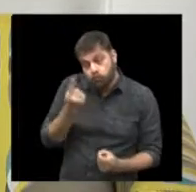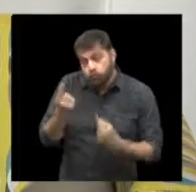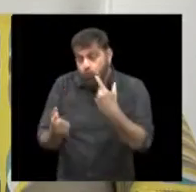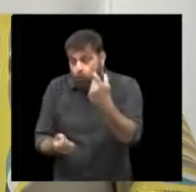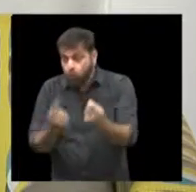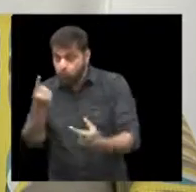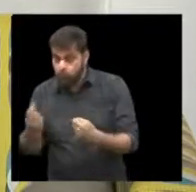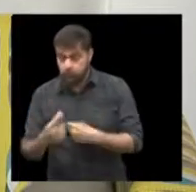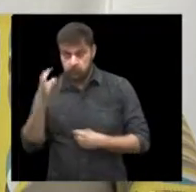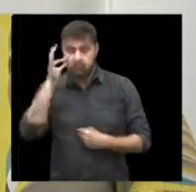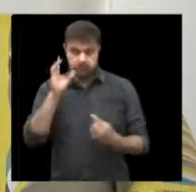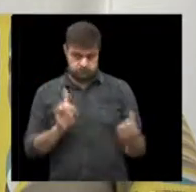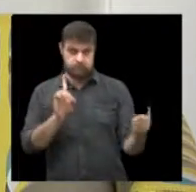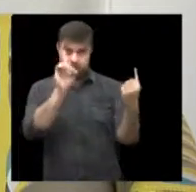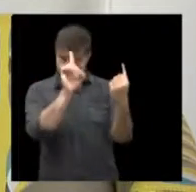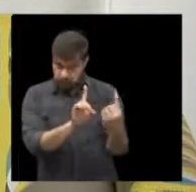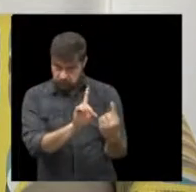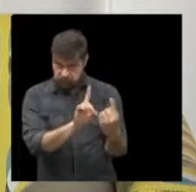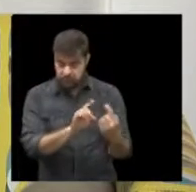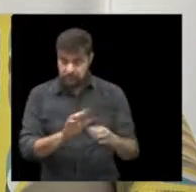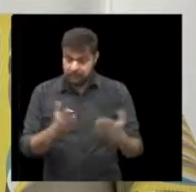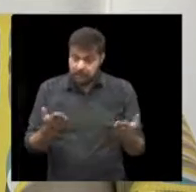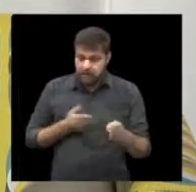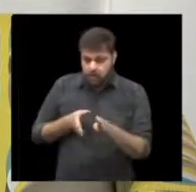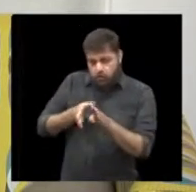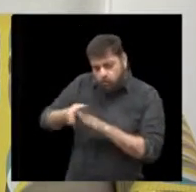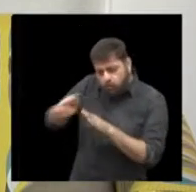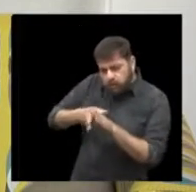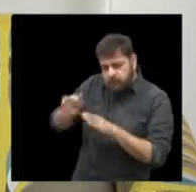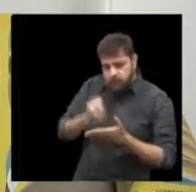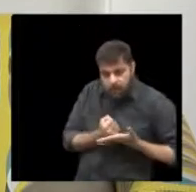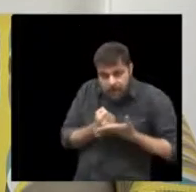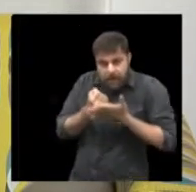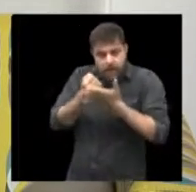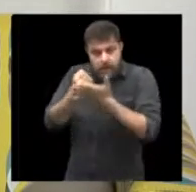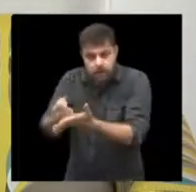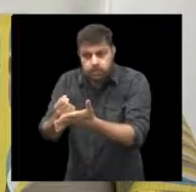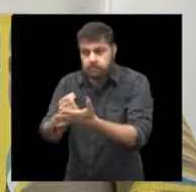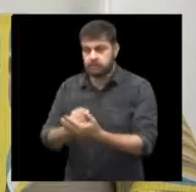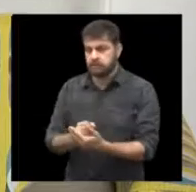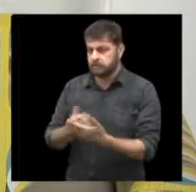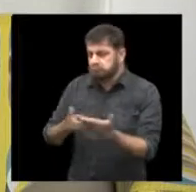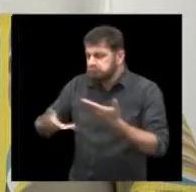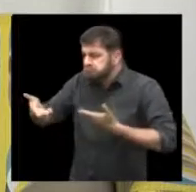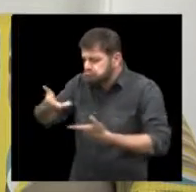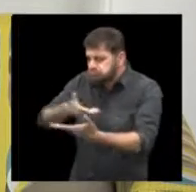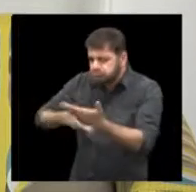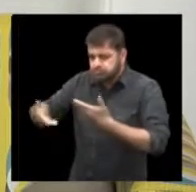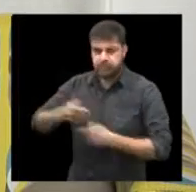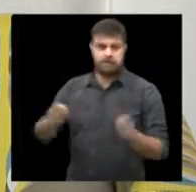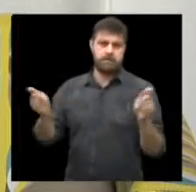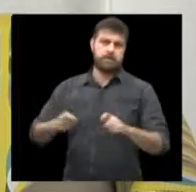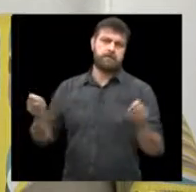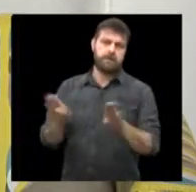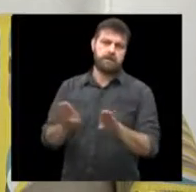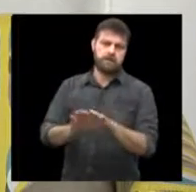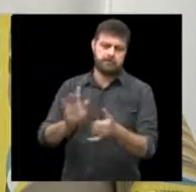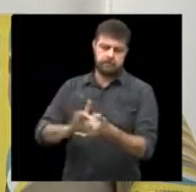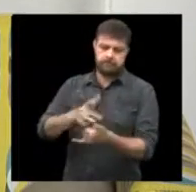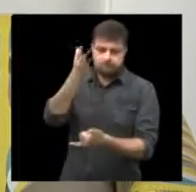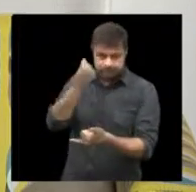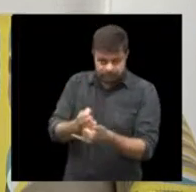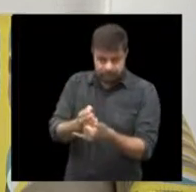casos que tem que ser analisados, mas a orientação, a assistência, a escuta ativa é possível também via